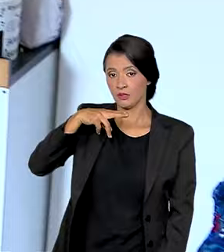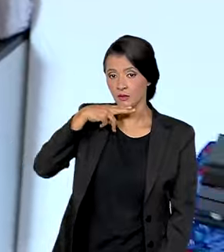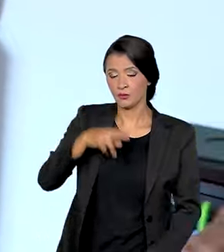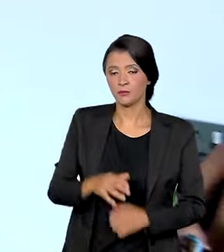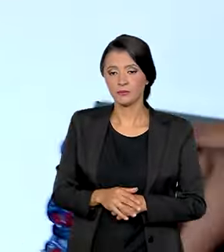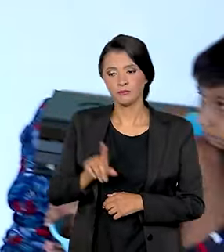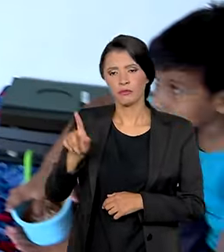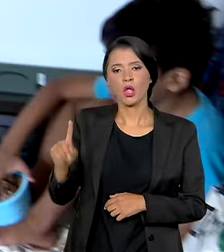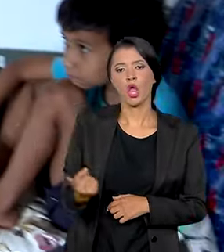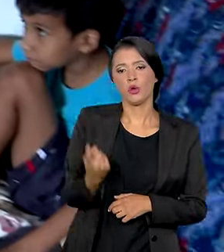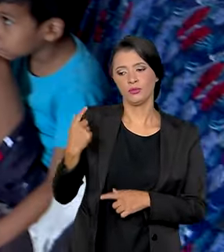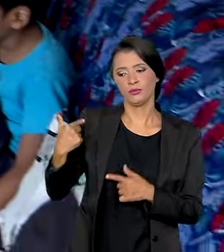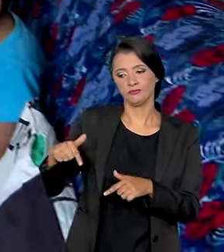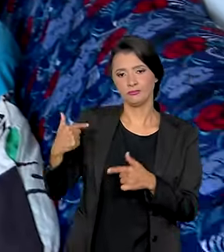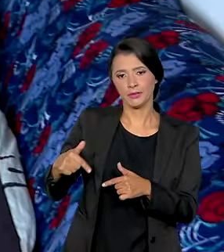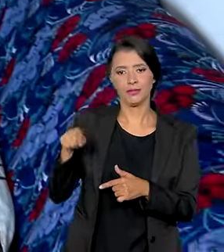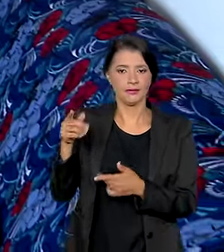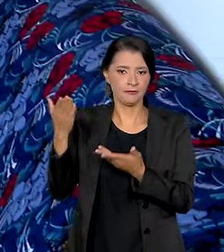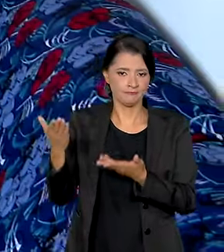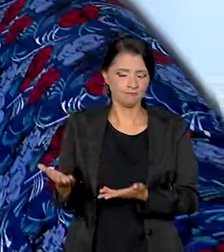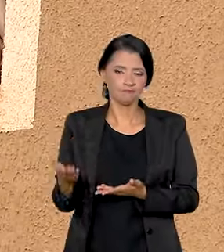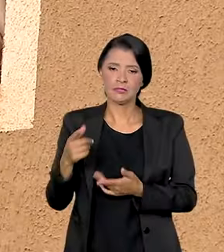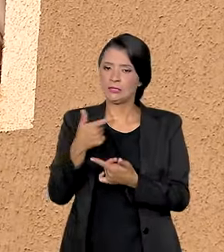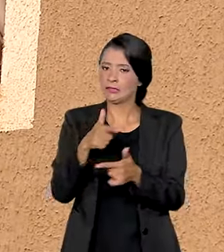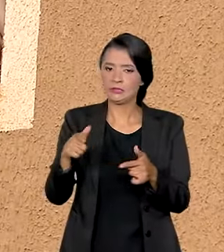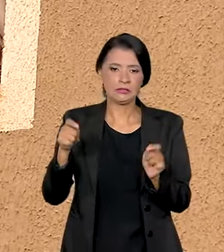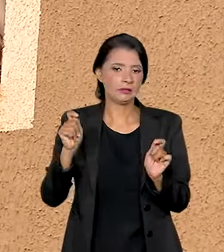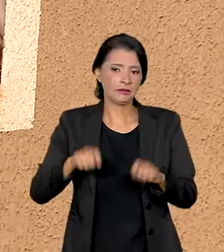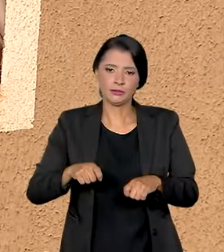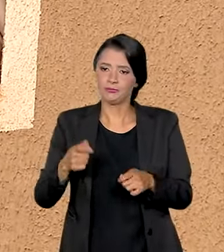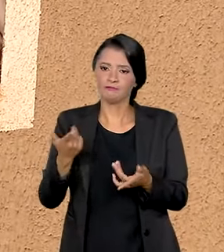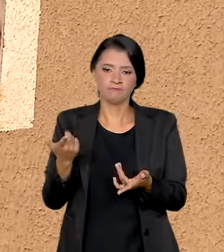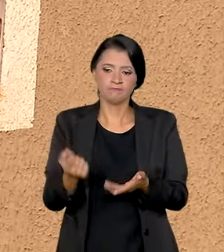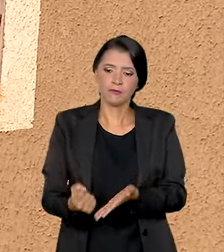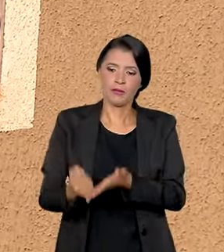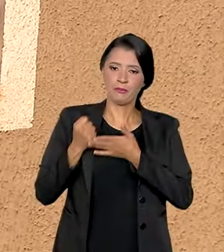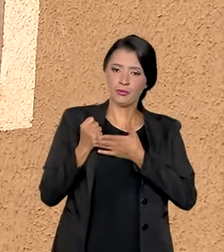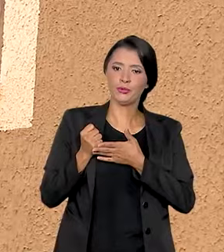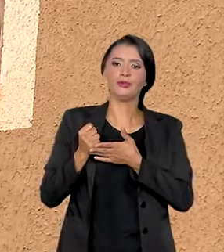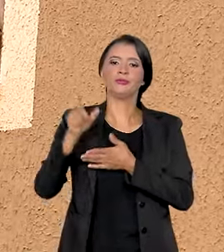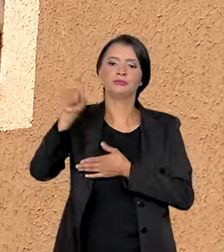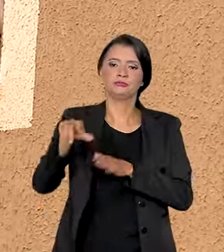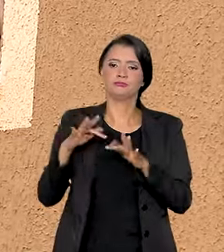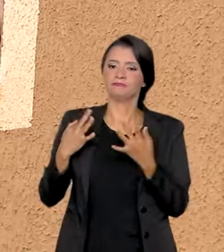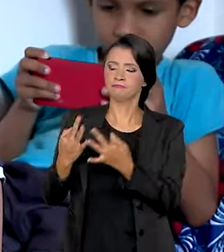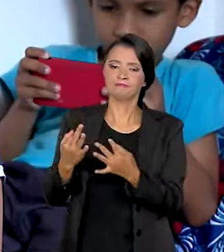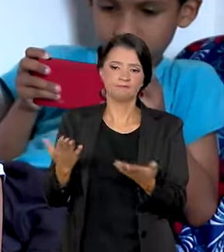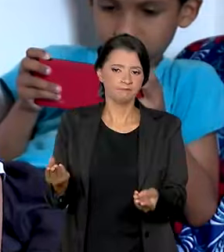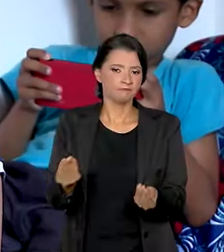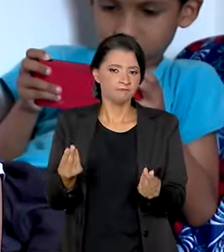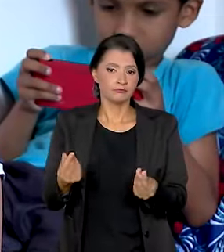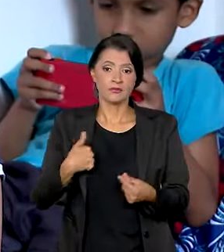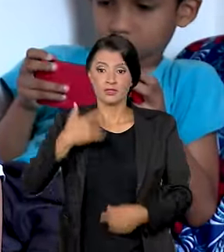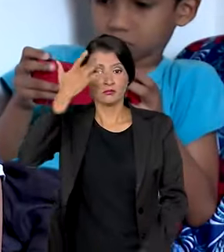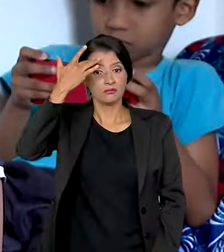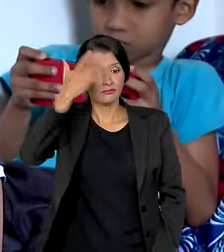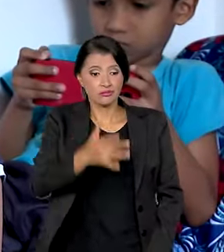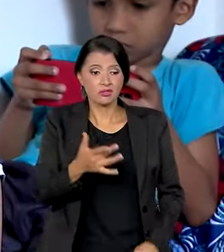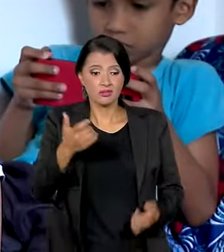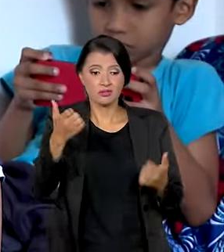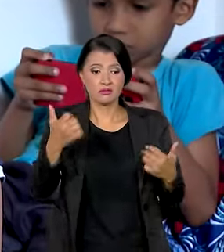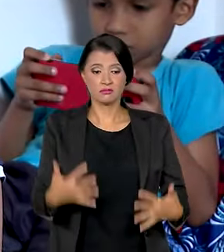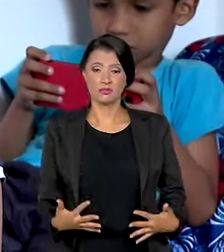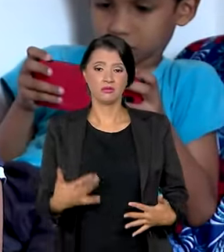Como é a única que trabalha em casa, se não pudesse contar com esse apoio? Eu não sei dizer, porque